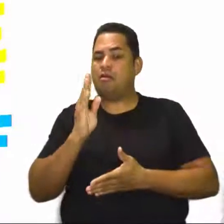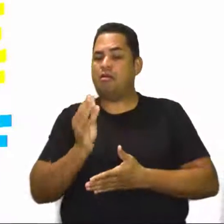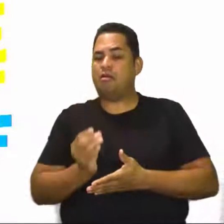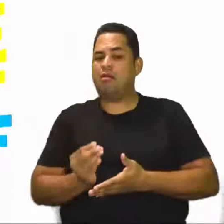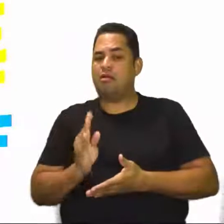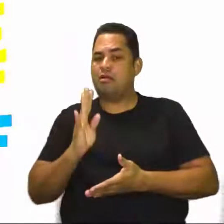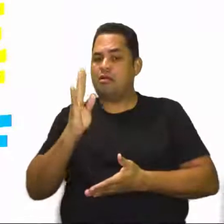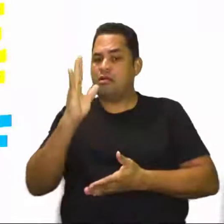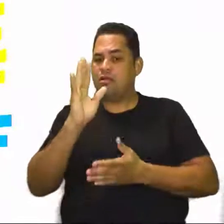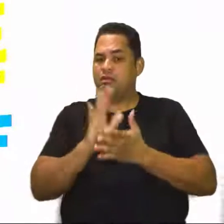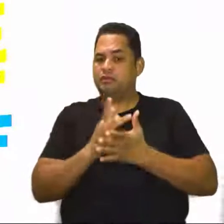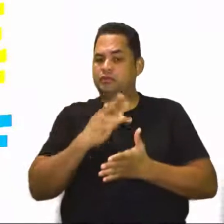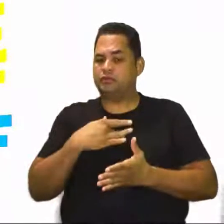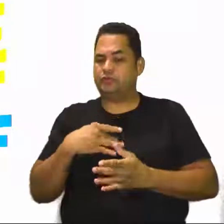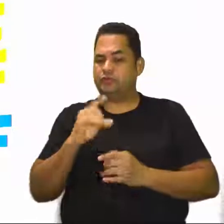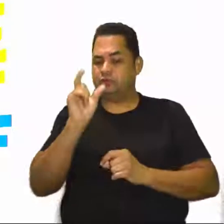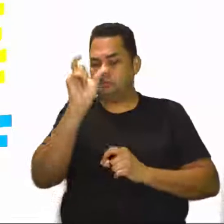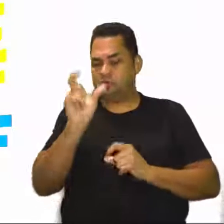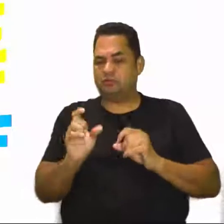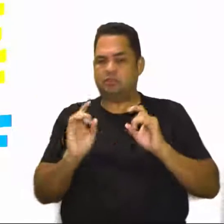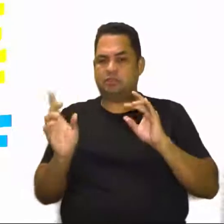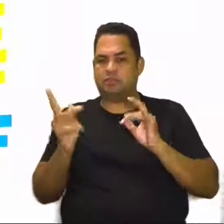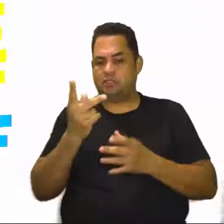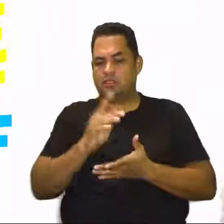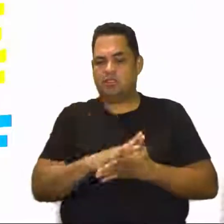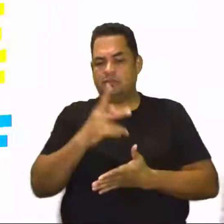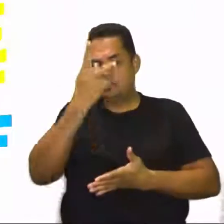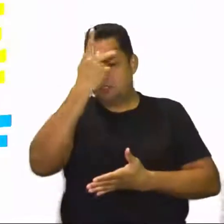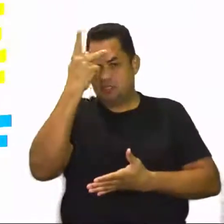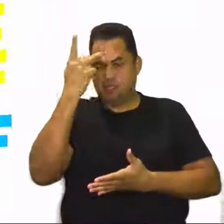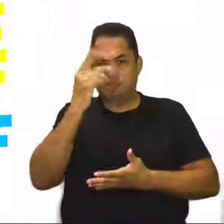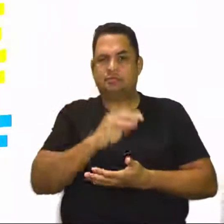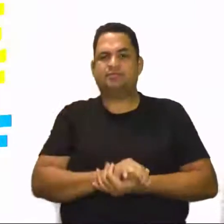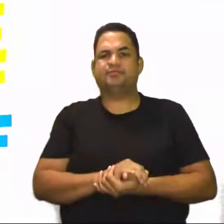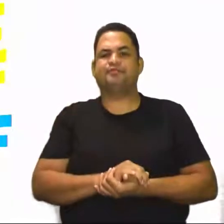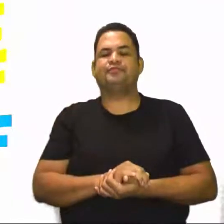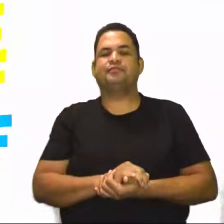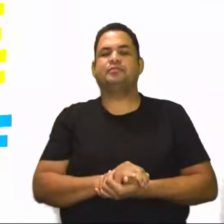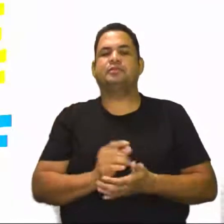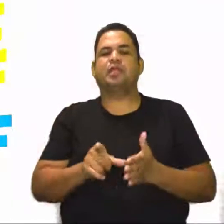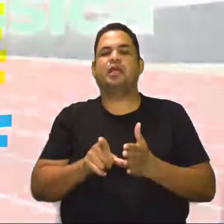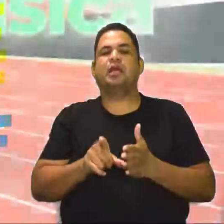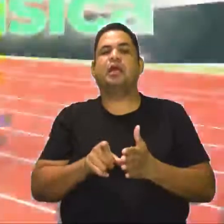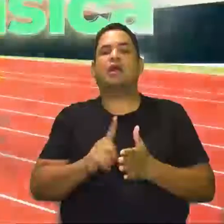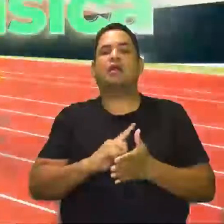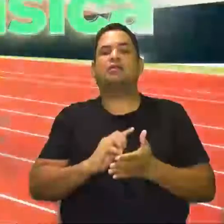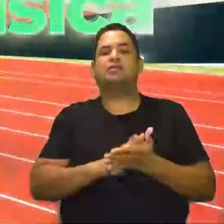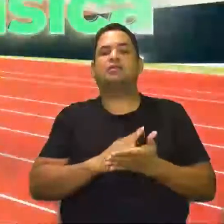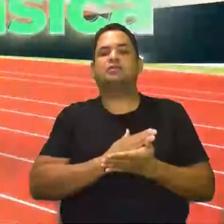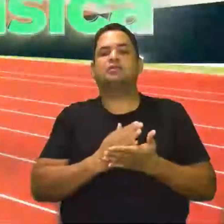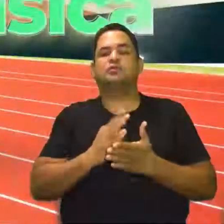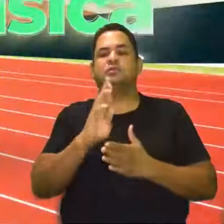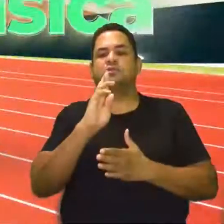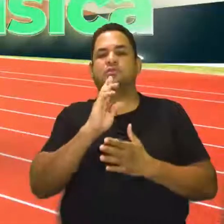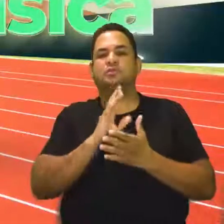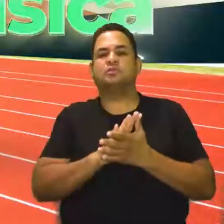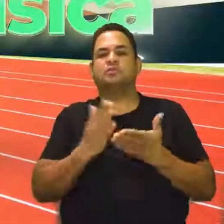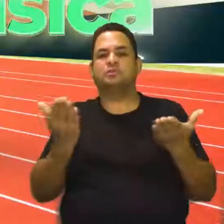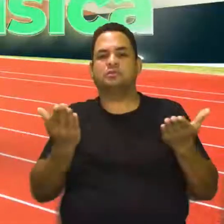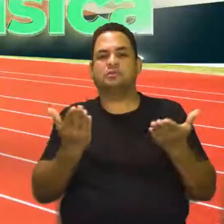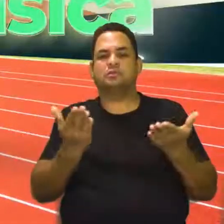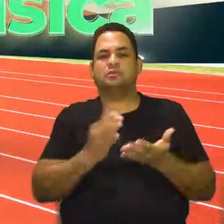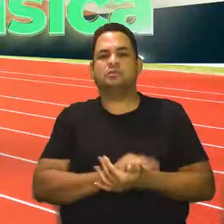individual de cada ser humano. Antes de eu apresentar a chave de resposta, eu quero vir aqui, porque essa é uma questão para instigar a